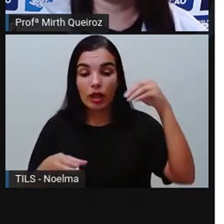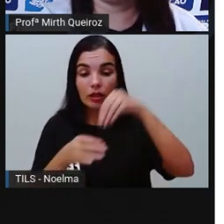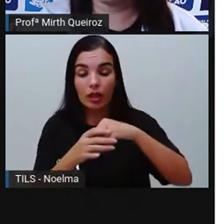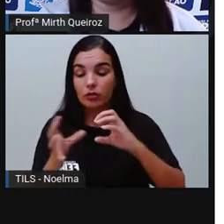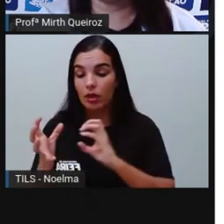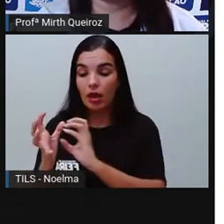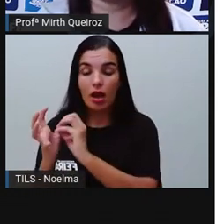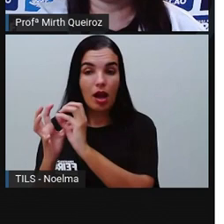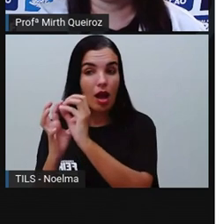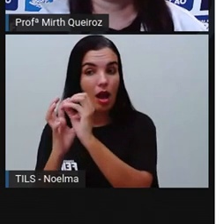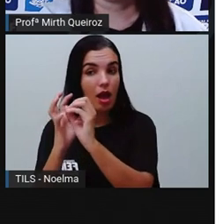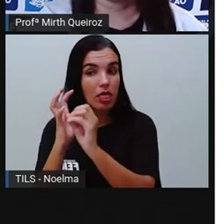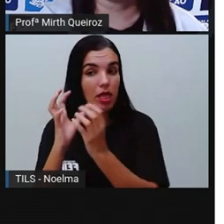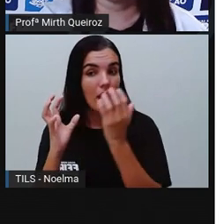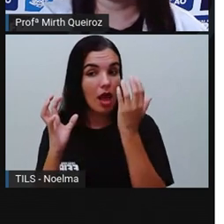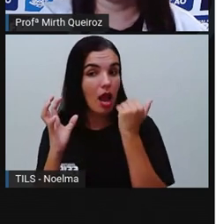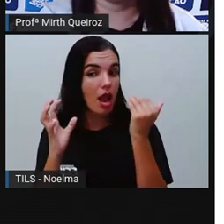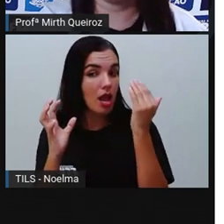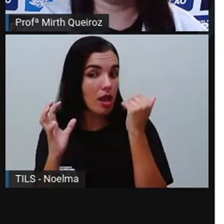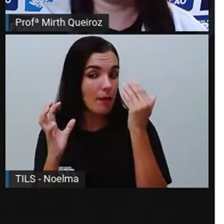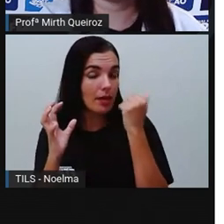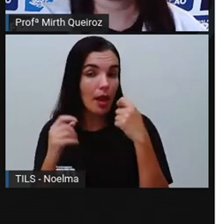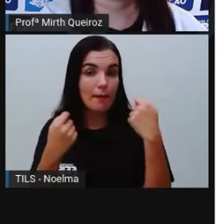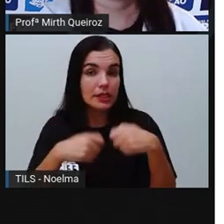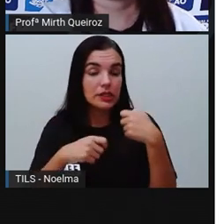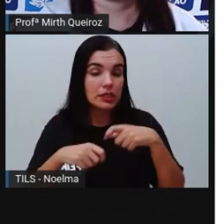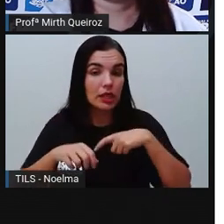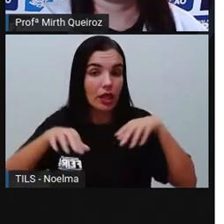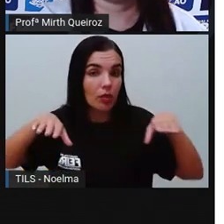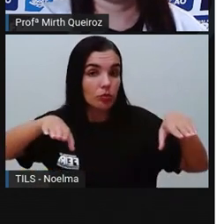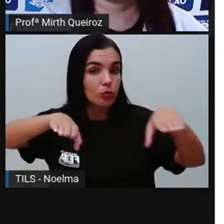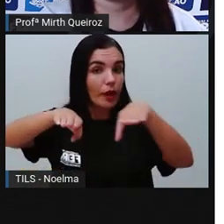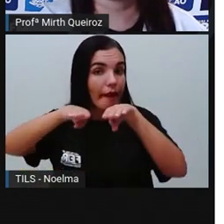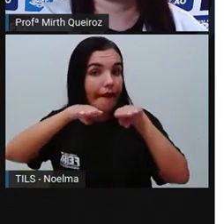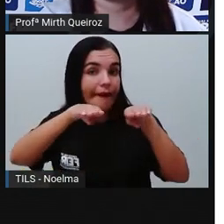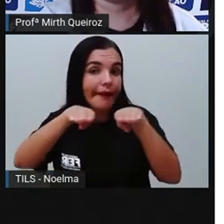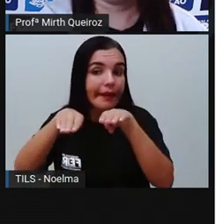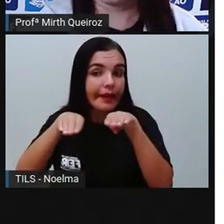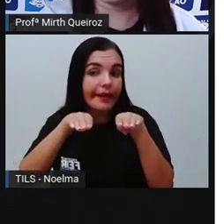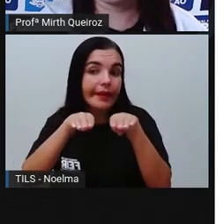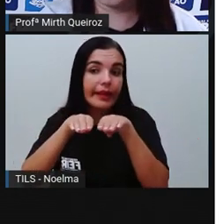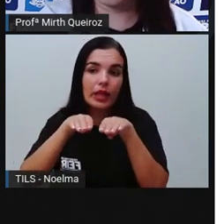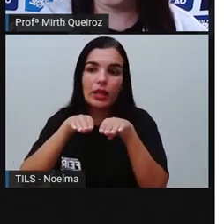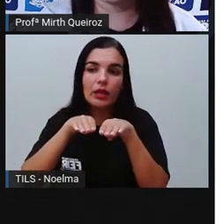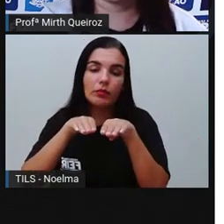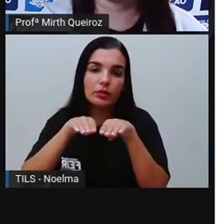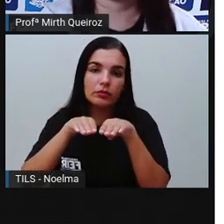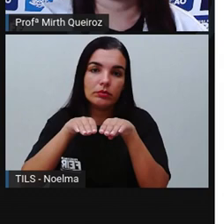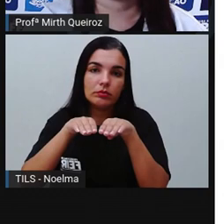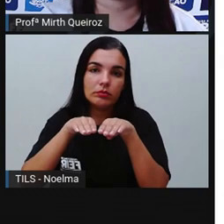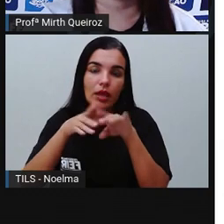tenhamos um equilíbrio em relação às populações.